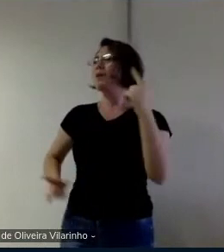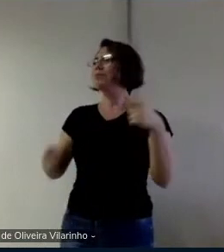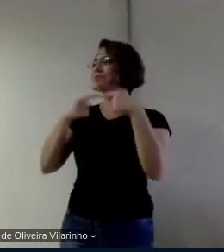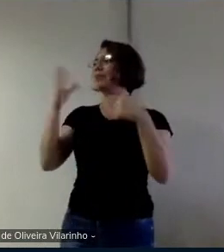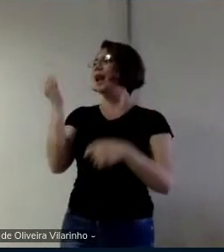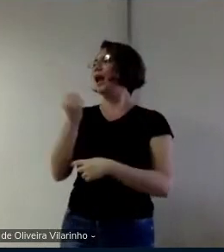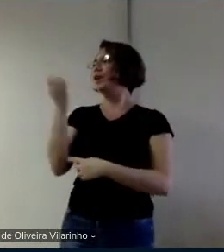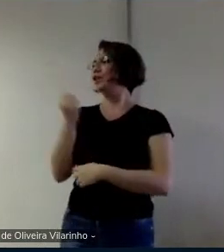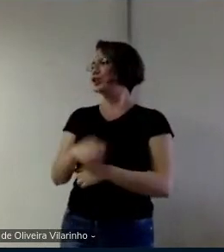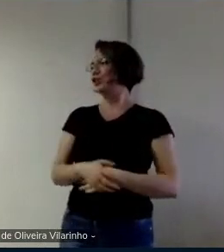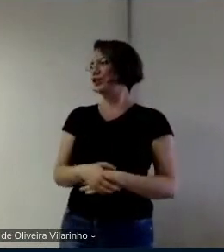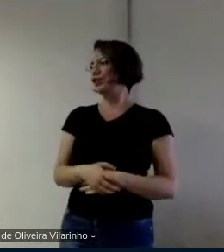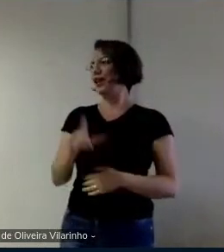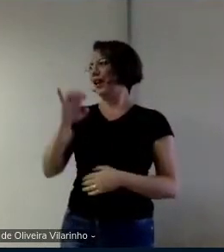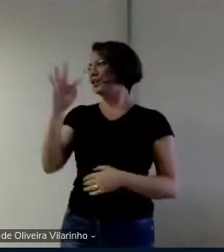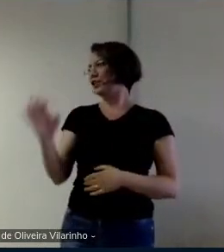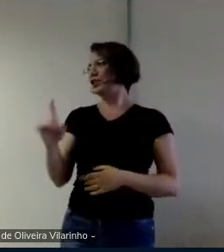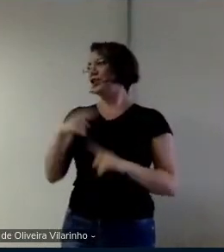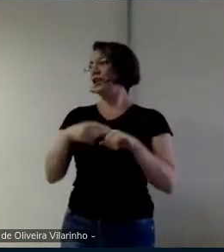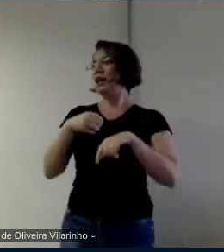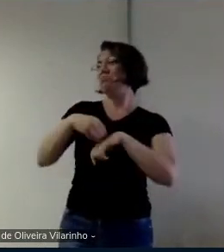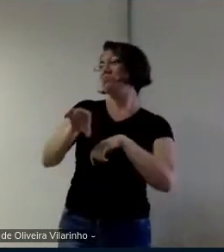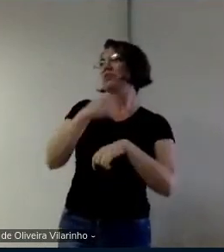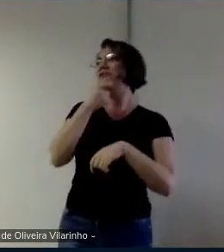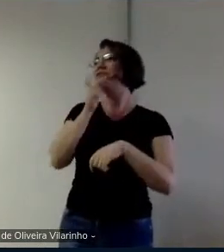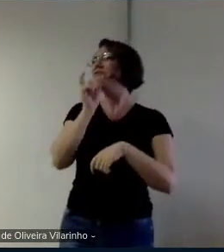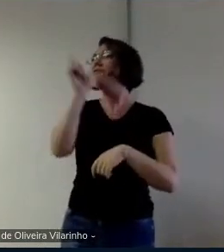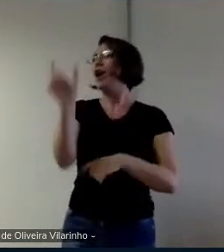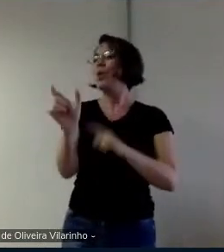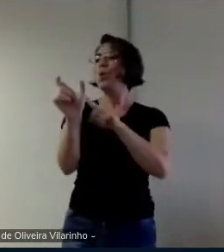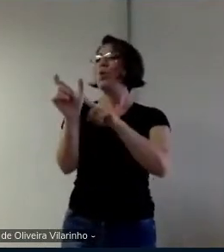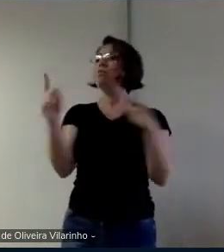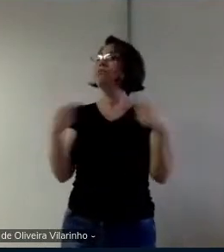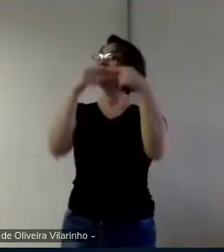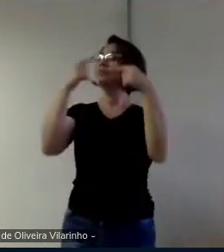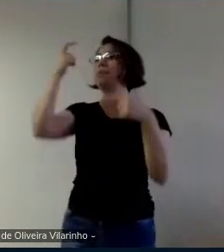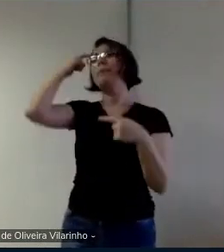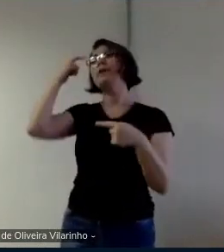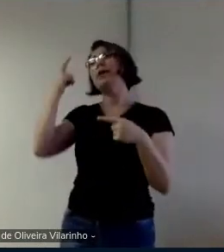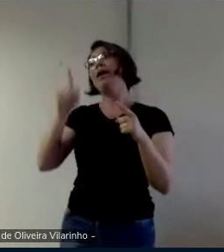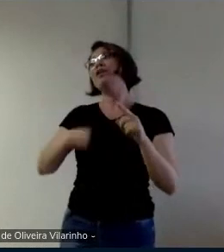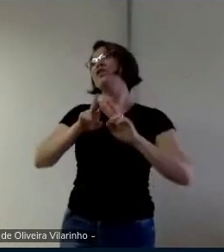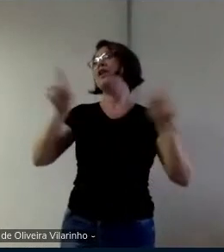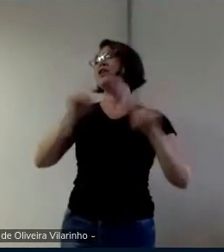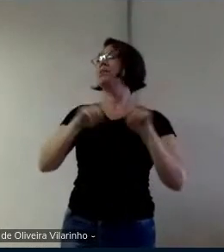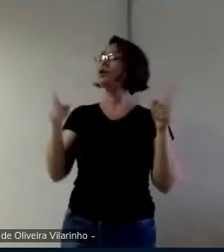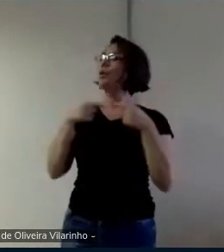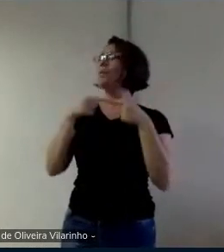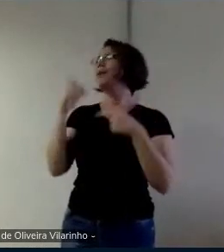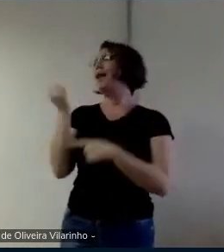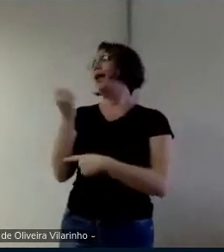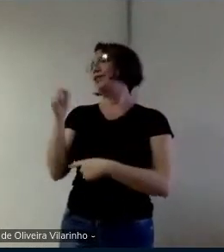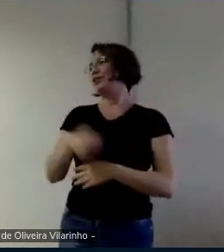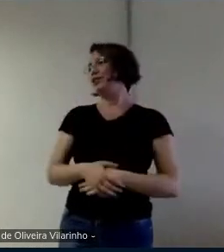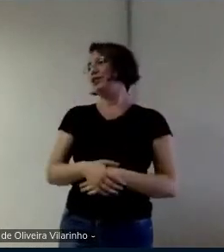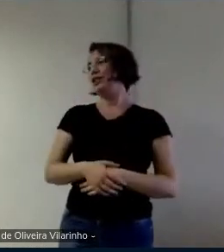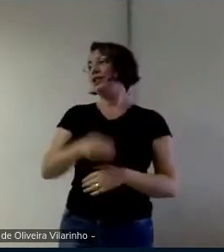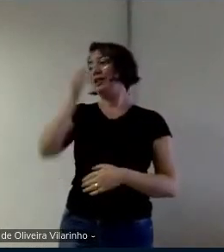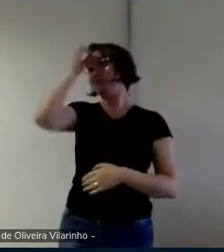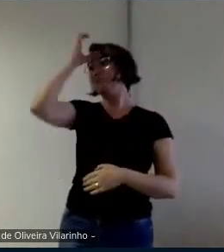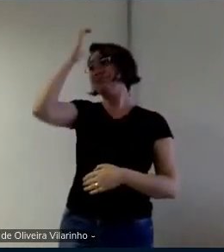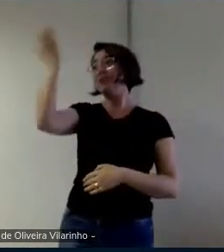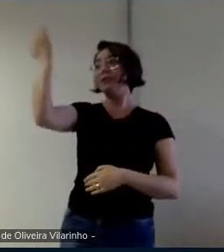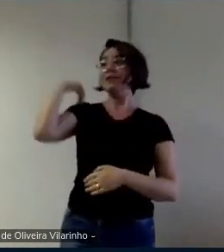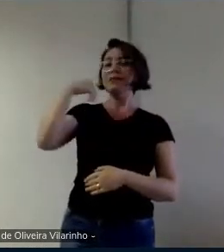mesmo sendo algo diferente ou seja esse conhecimento que eles passam a ter mais vasto do